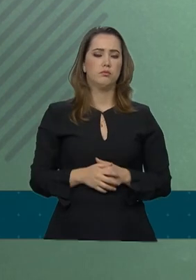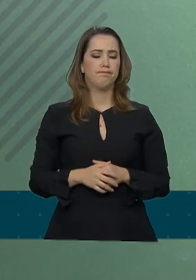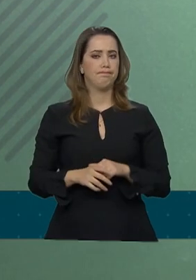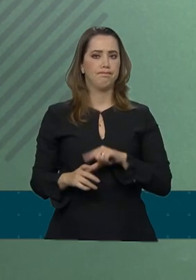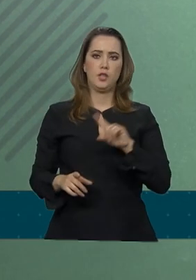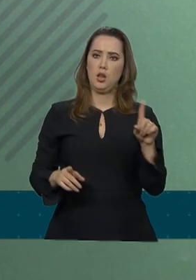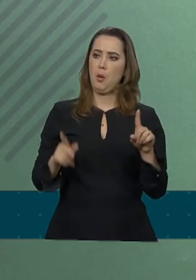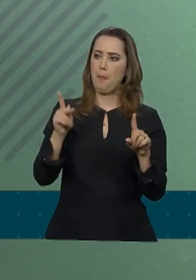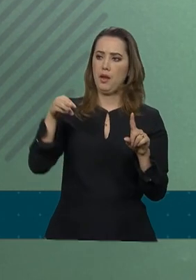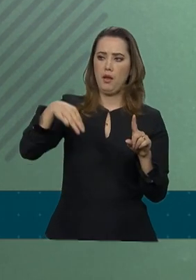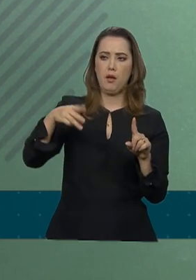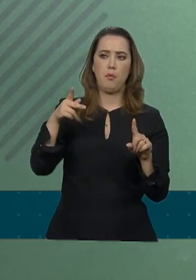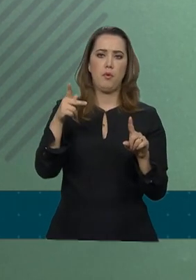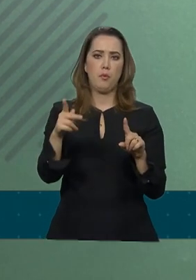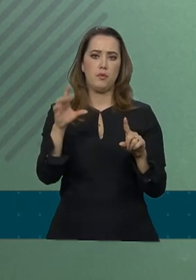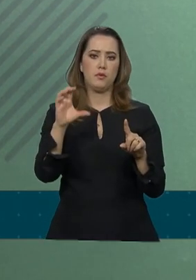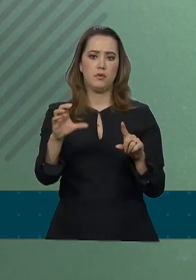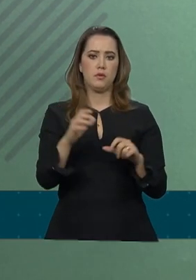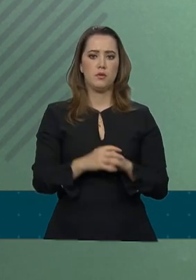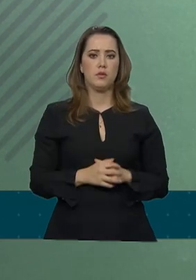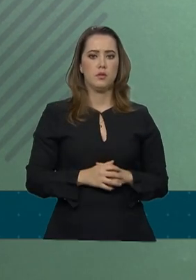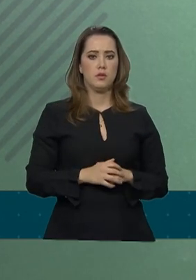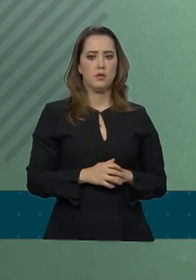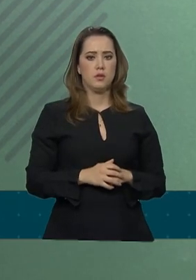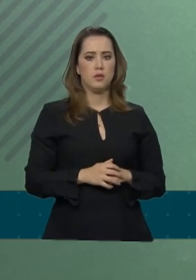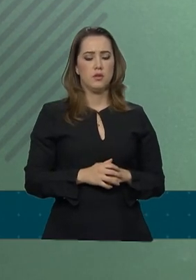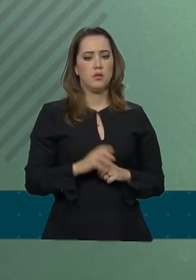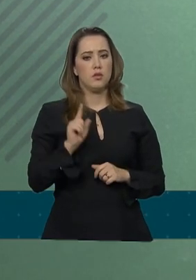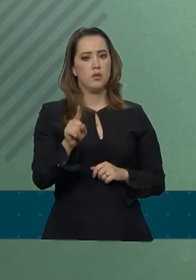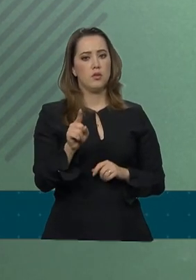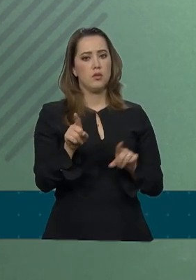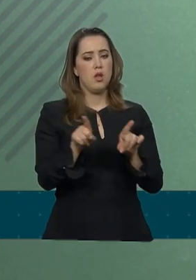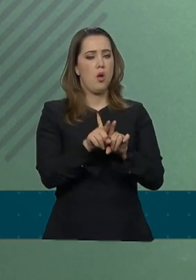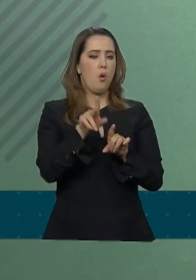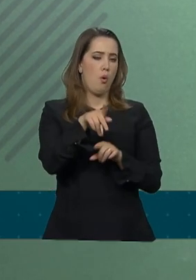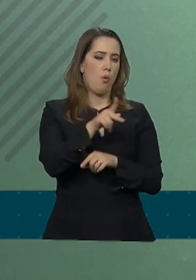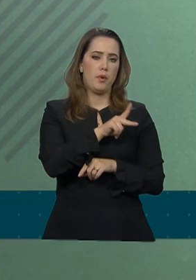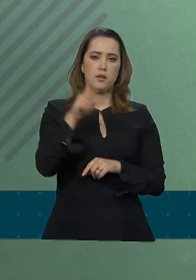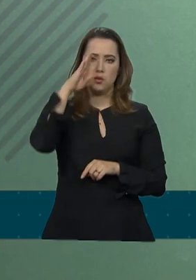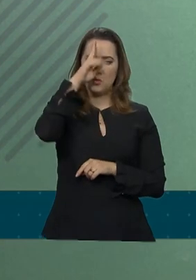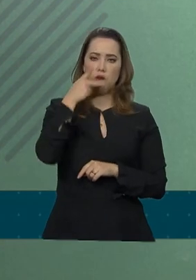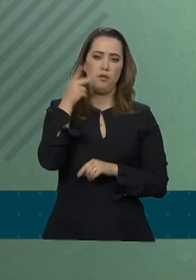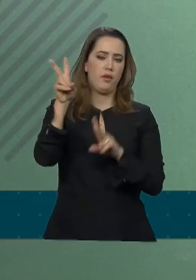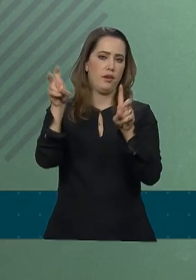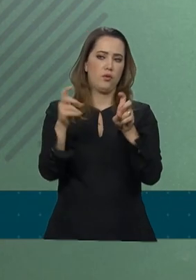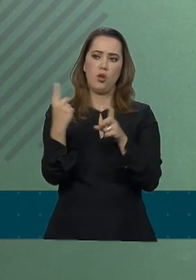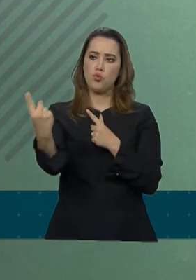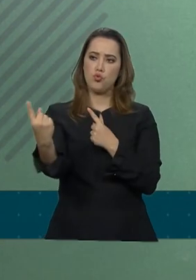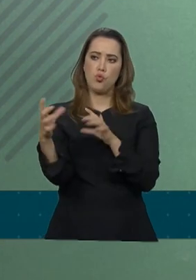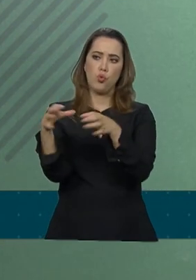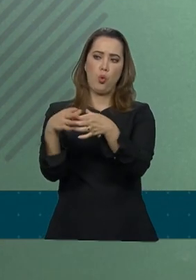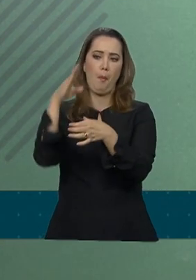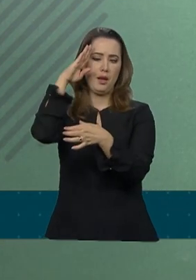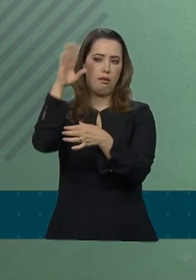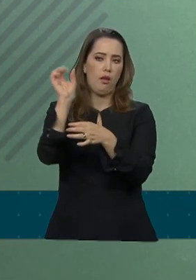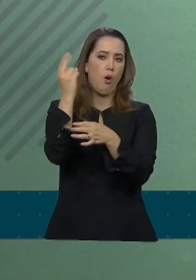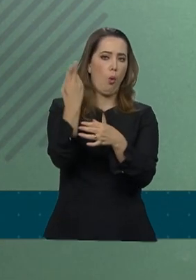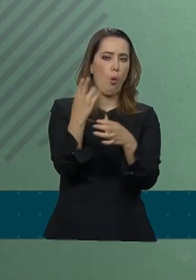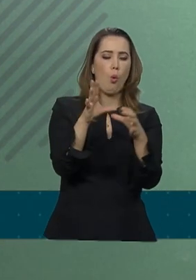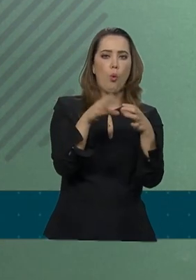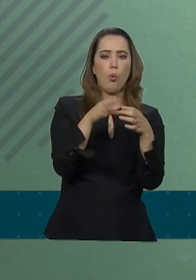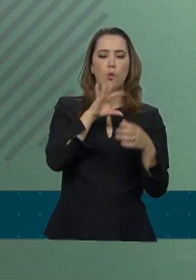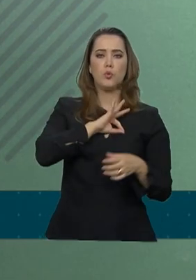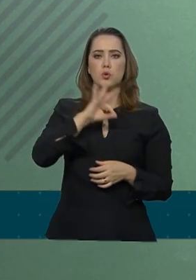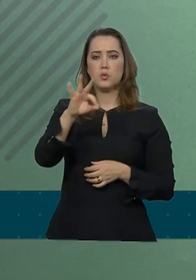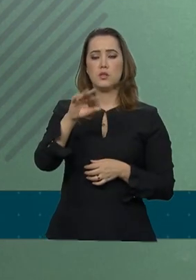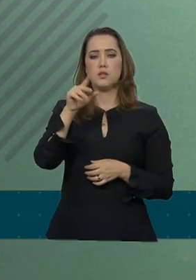Policiais federais? O presidente não trata de policiais militares, tampouco de policiais civis. Policiais militares? Os